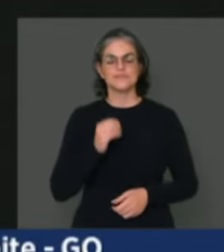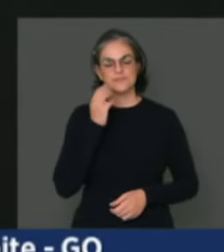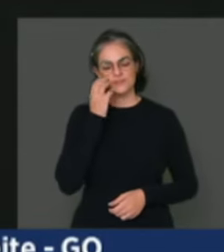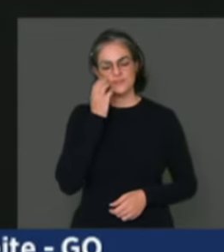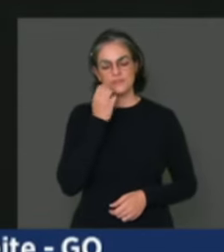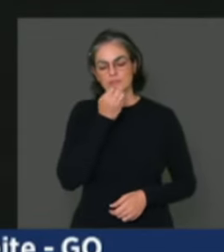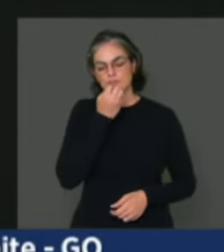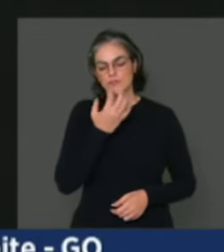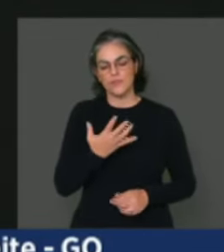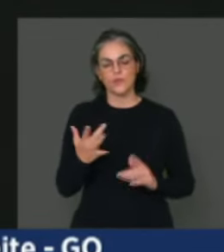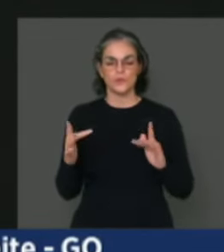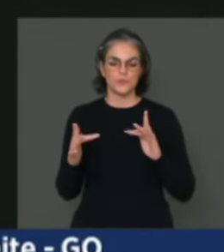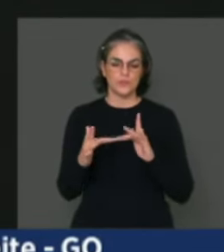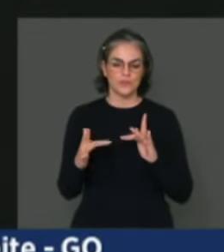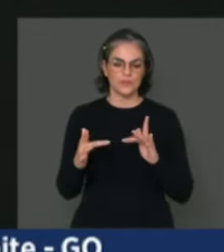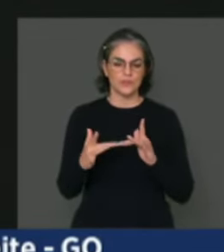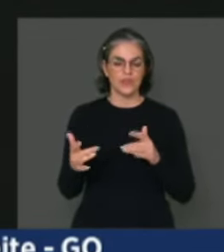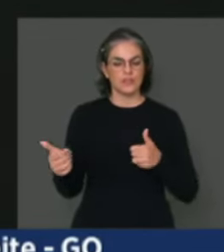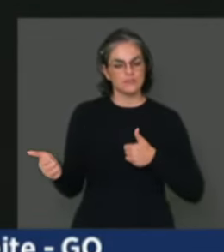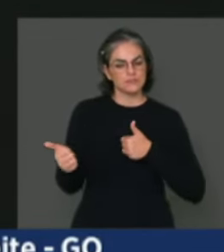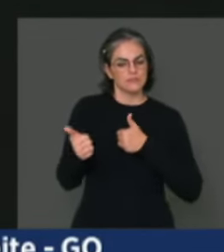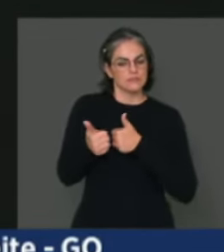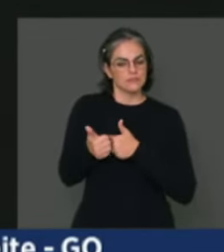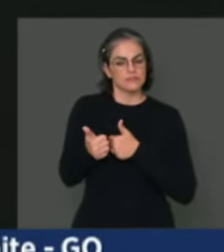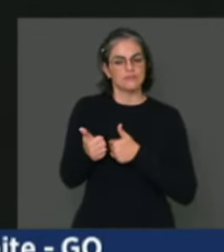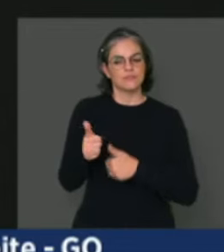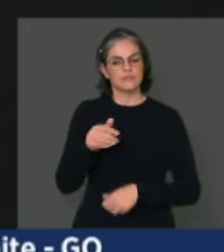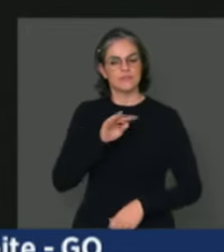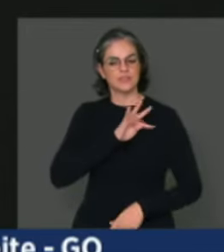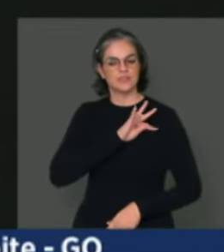com os técnicos do Mapa.